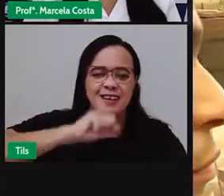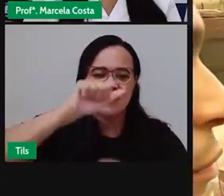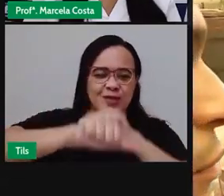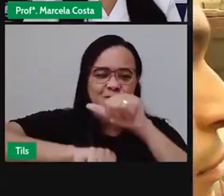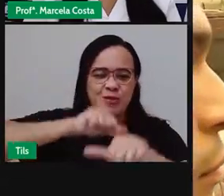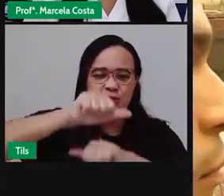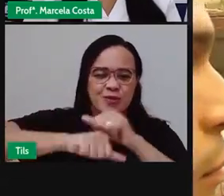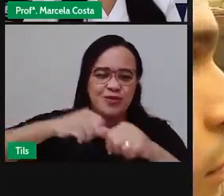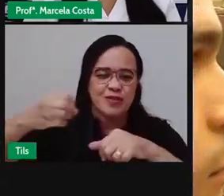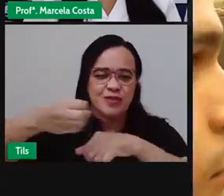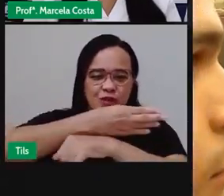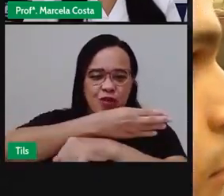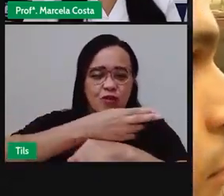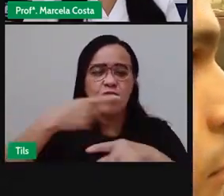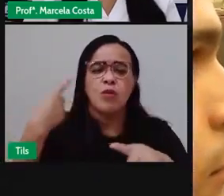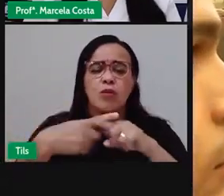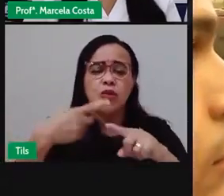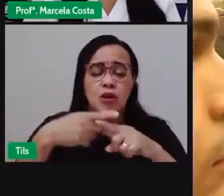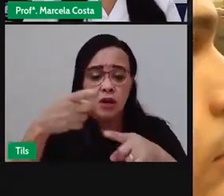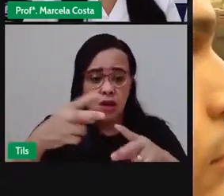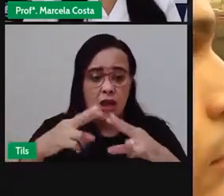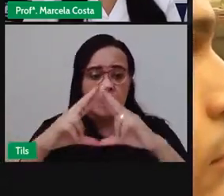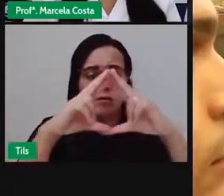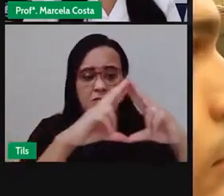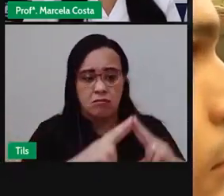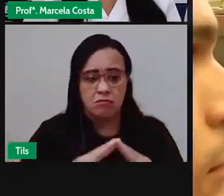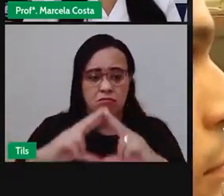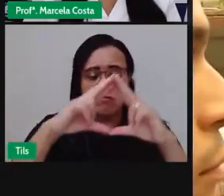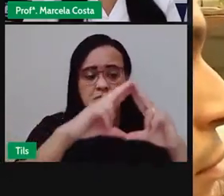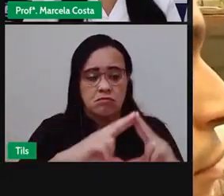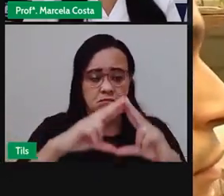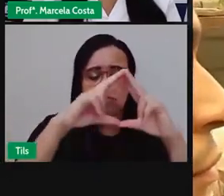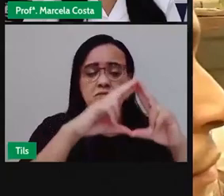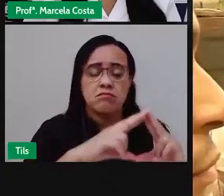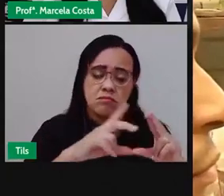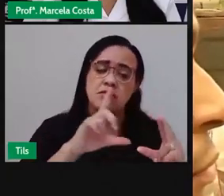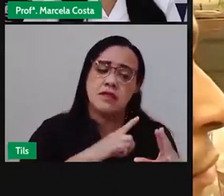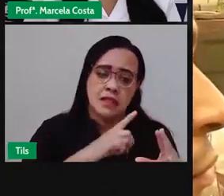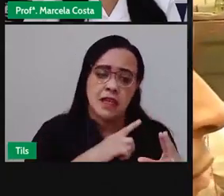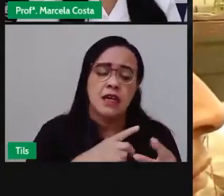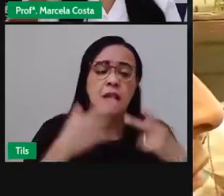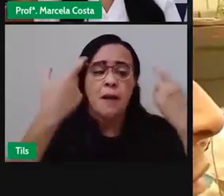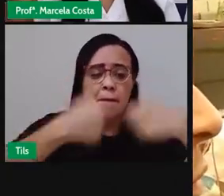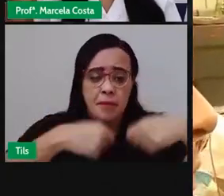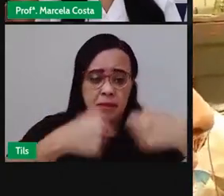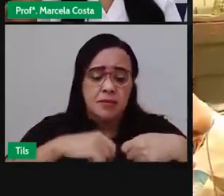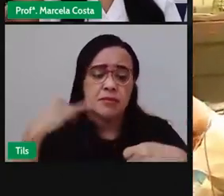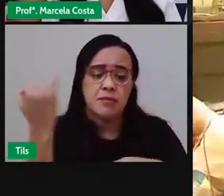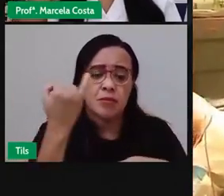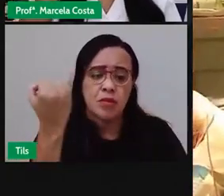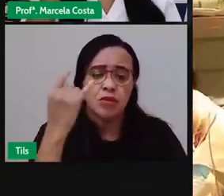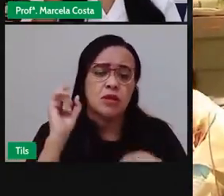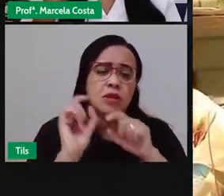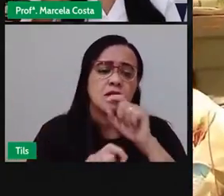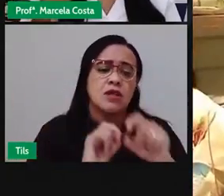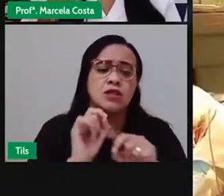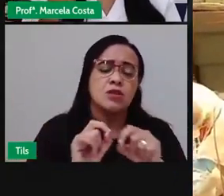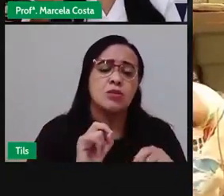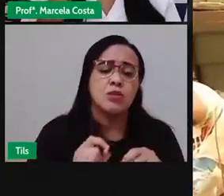acontecer isso desmoronamento as árvores vão não vão mais segurar